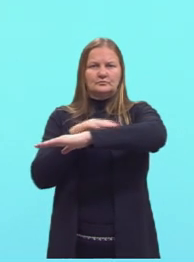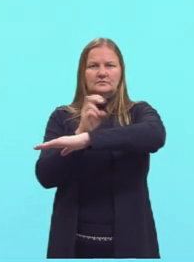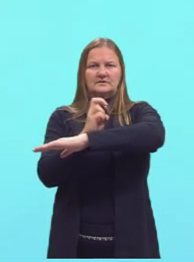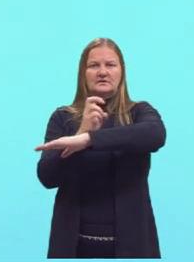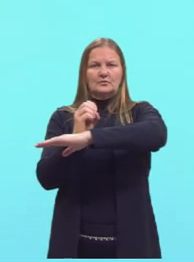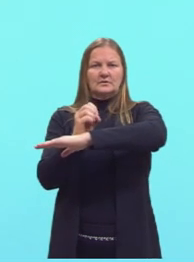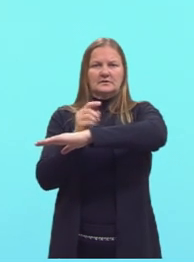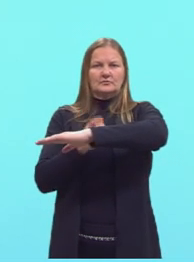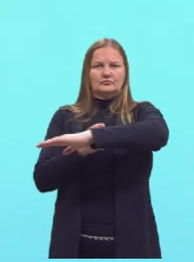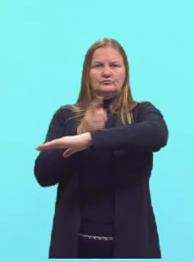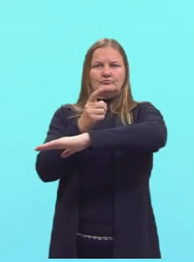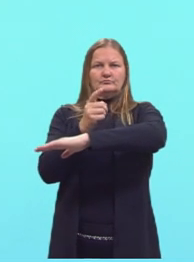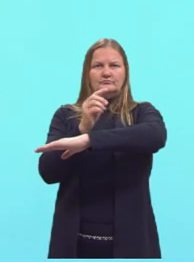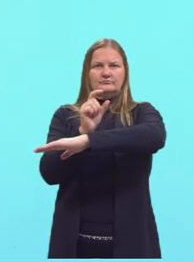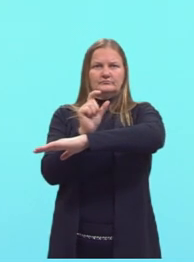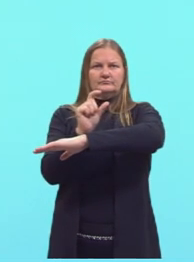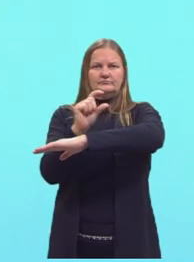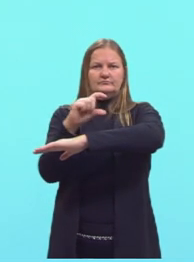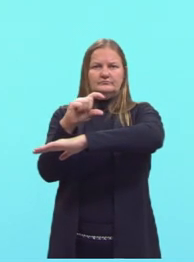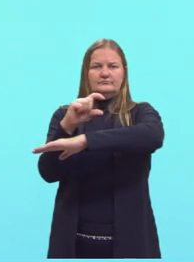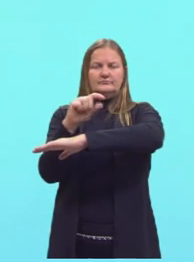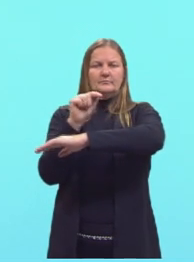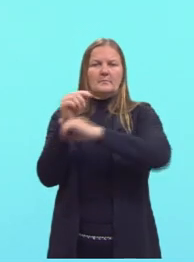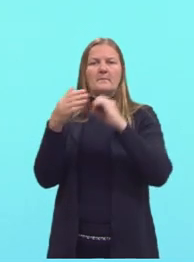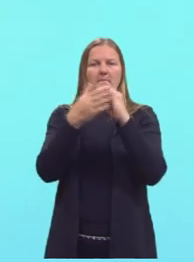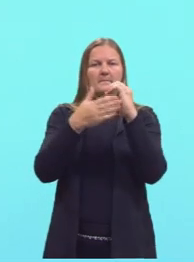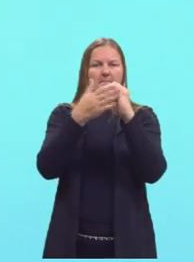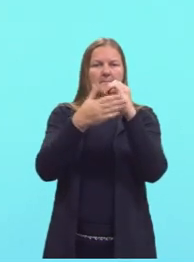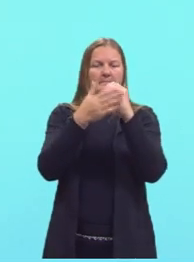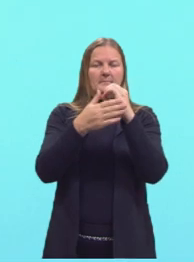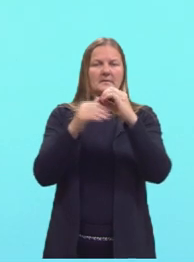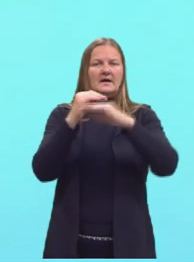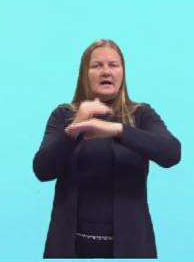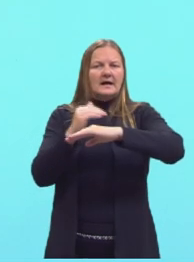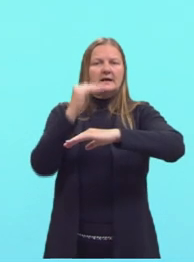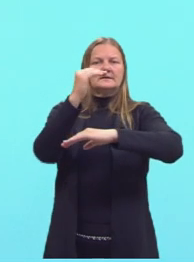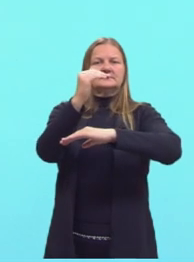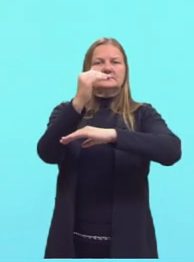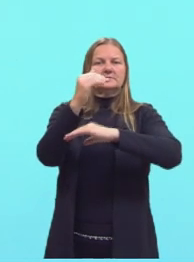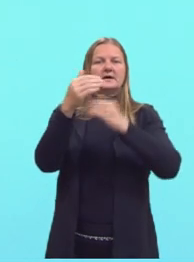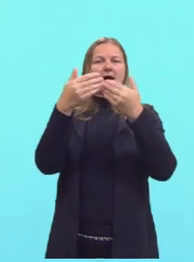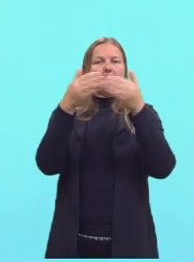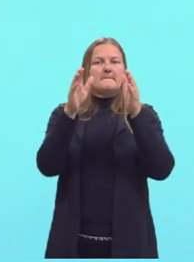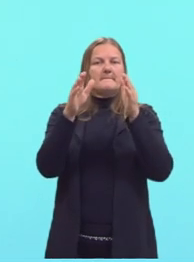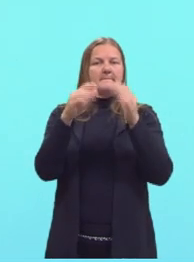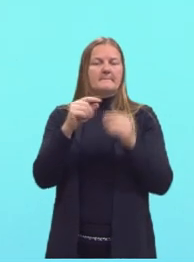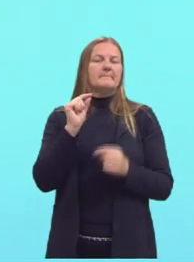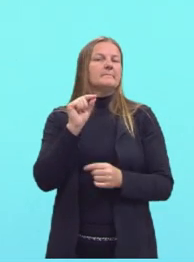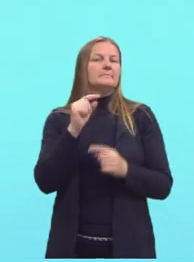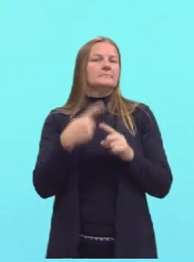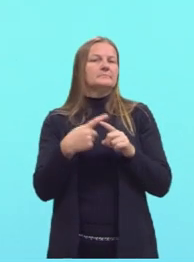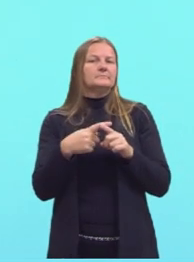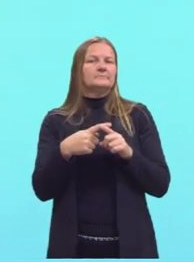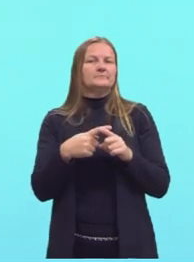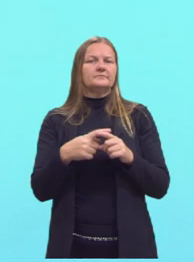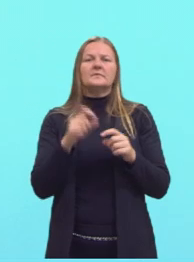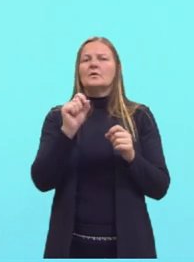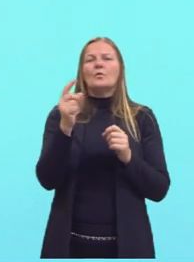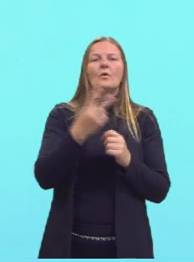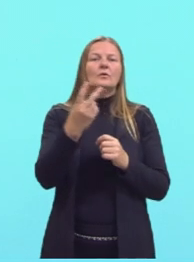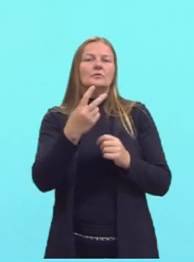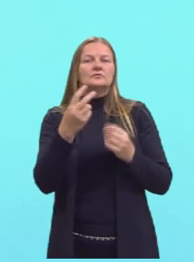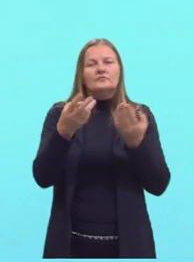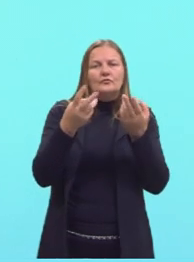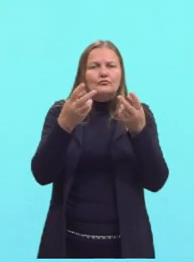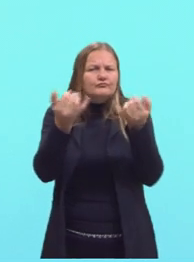eu tenho esse primeiro intervalo que tem um ponto fechado e acima eu tenho um pontinho aberto. Tá? Mas em qual deles eu